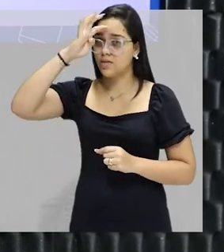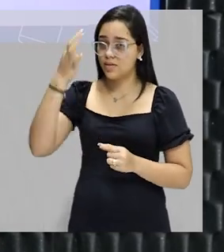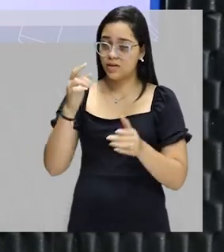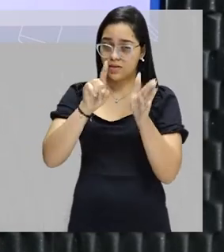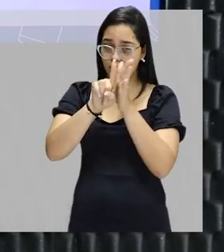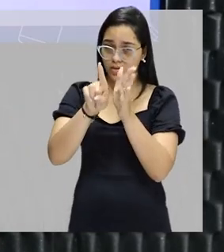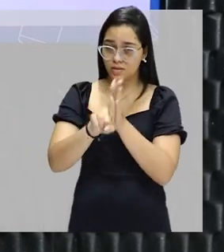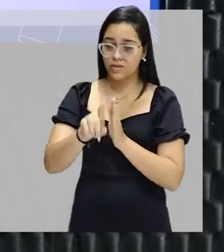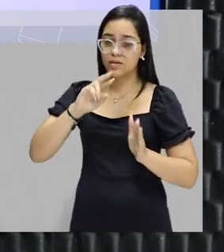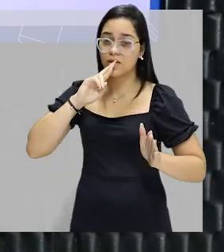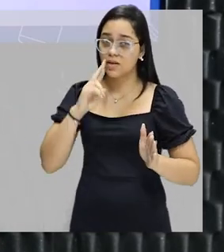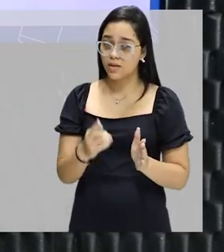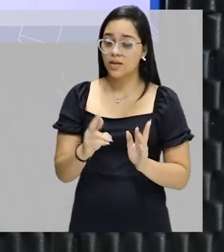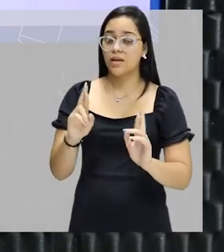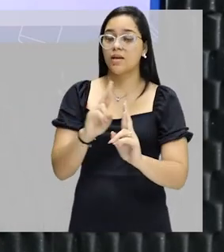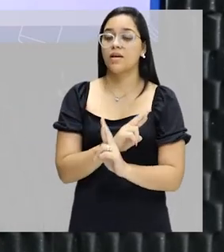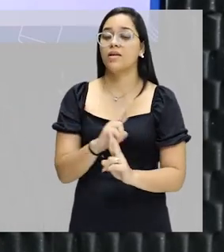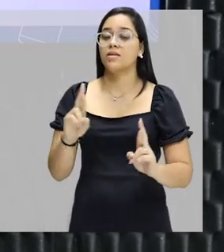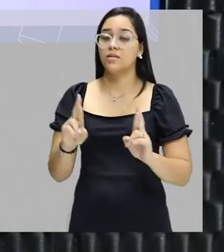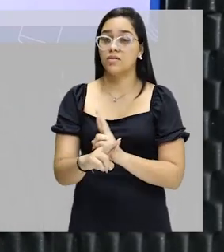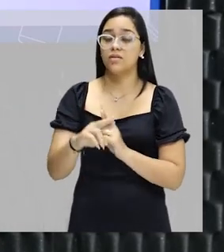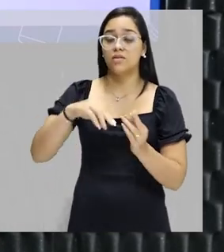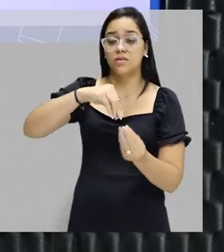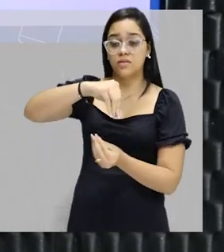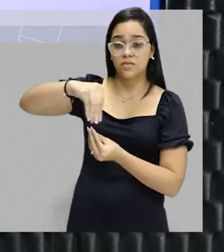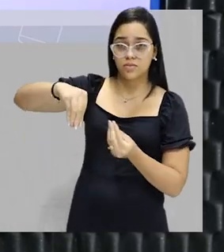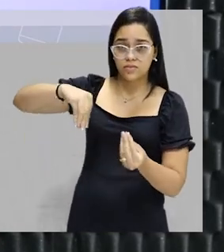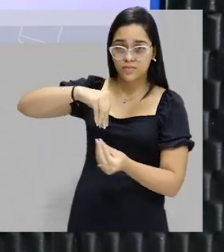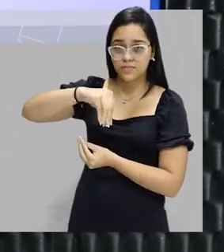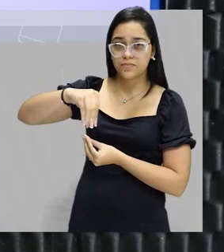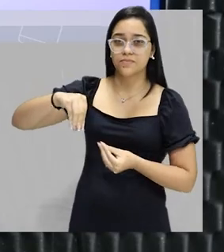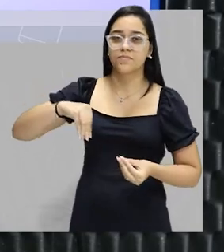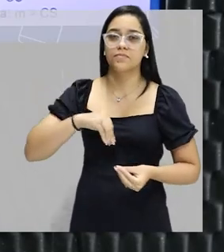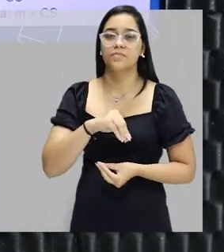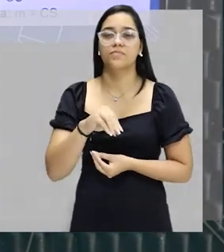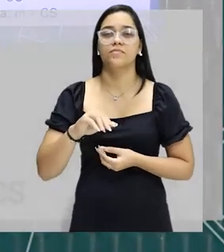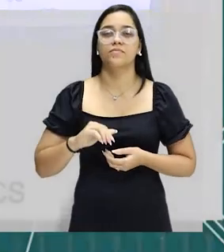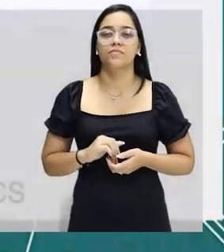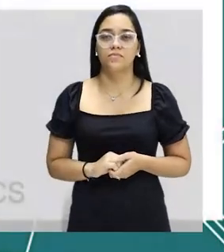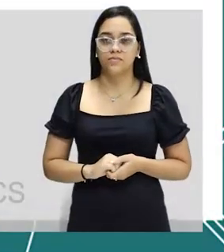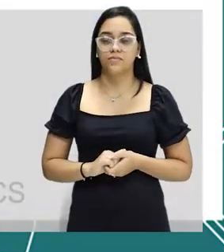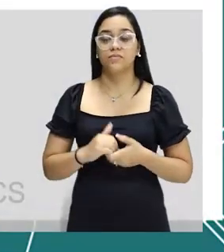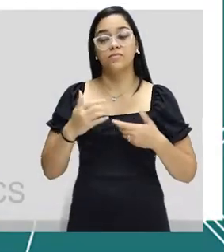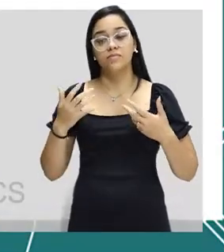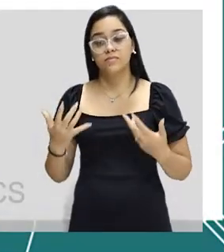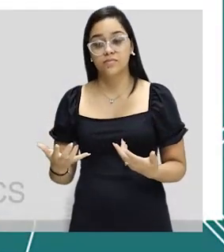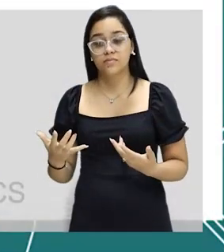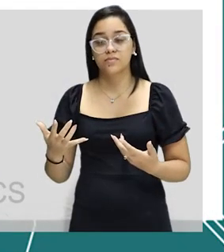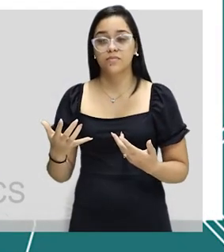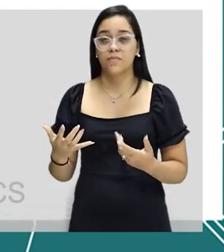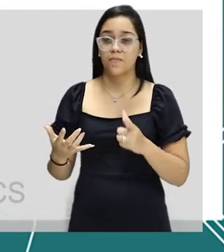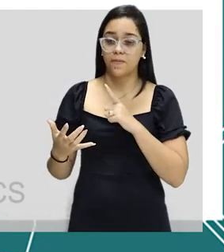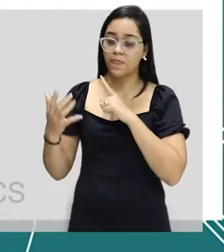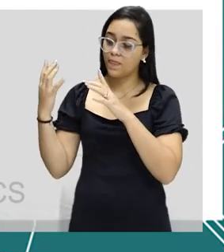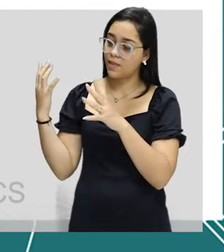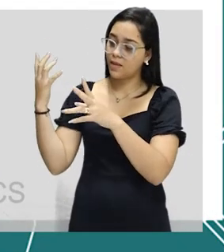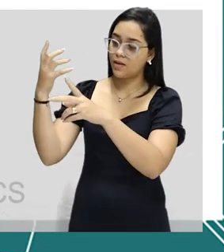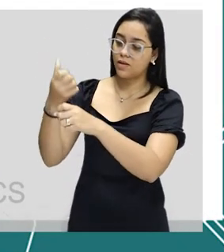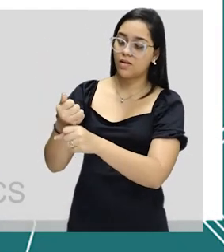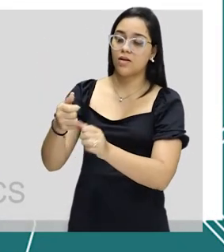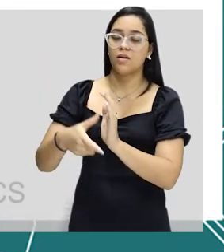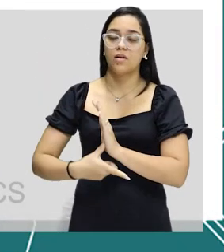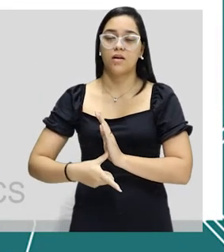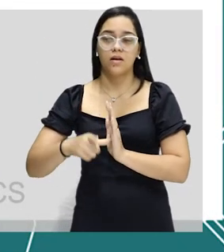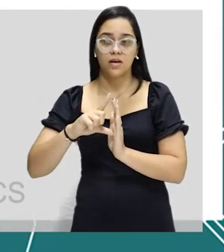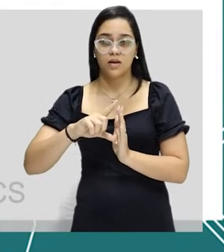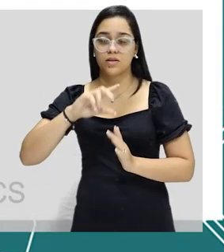exercícios relacionados às concentrações de soluções. Então, uma breve revisão antes de